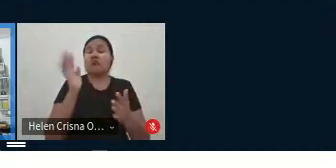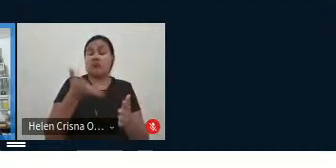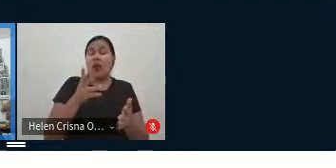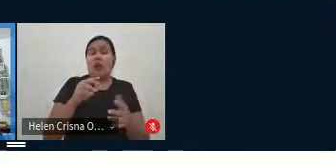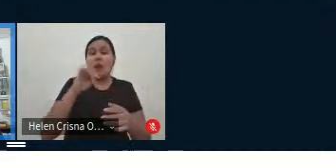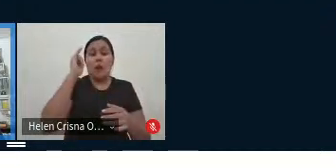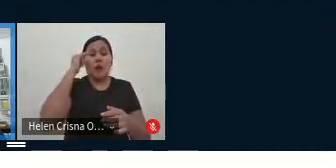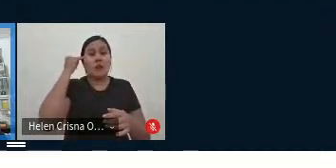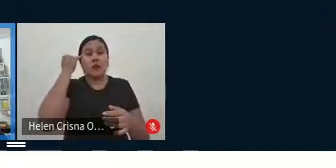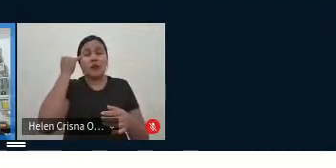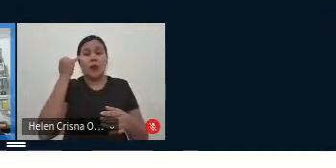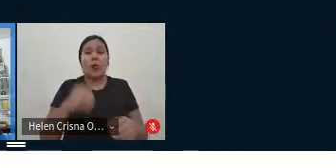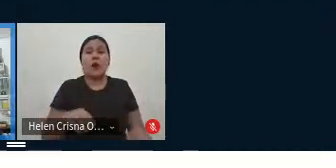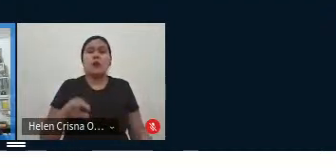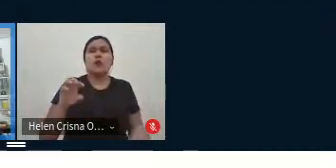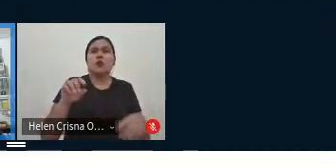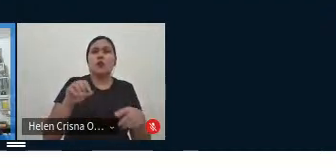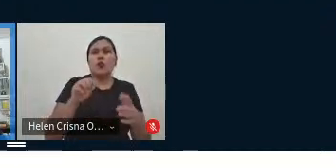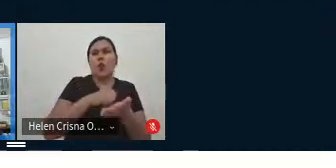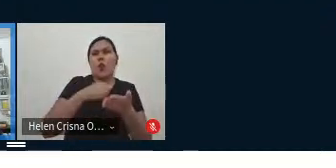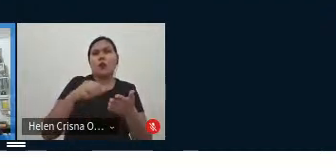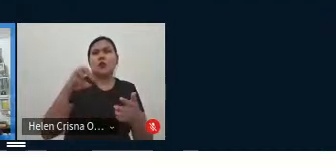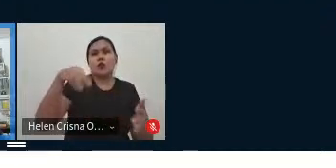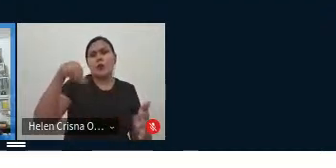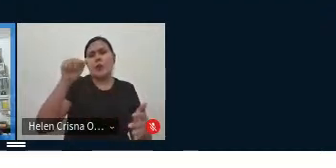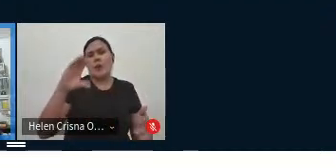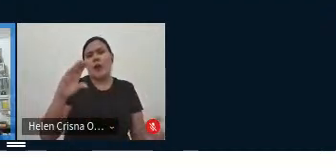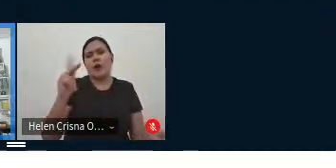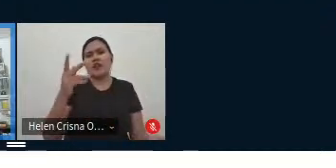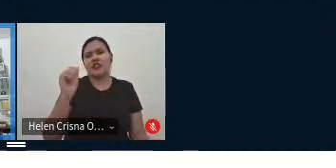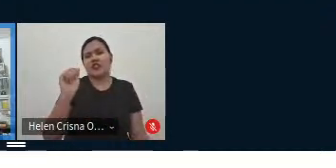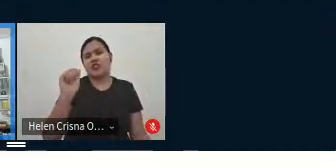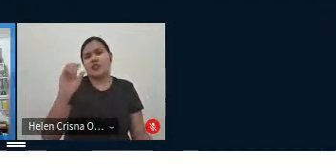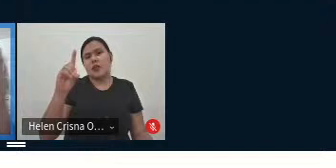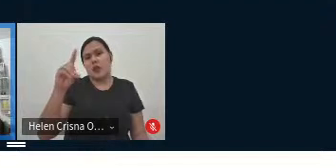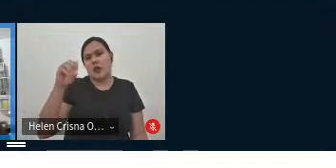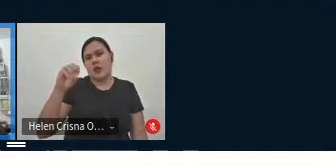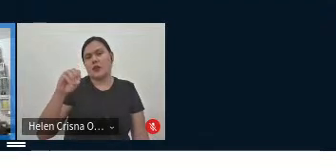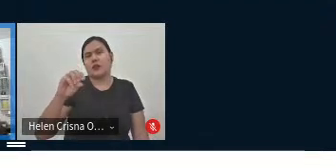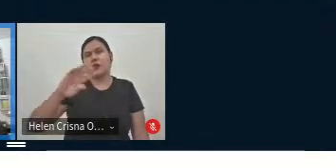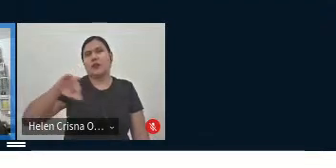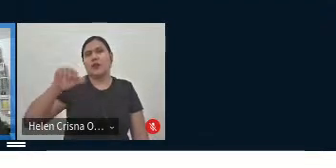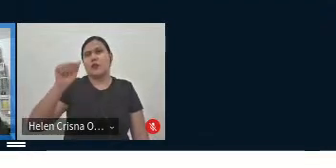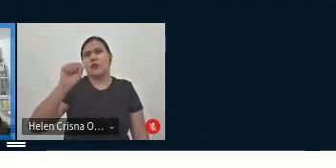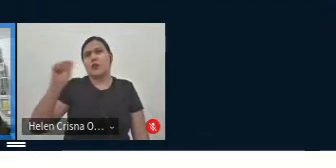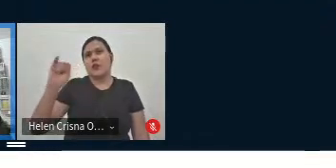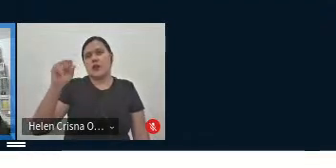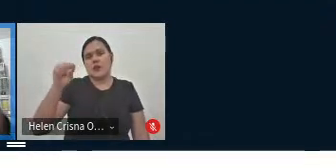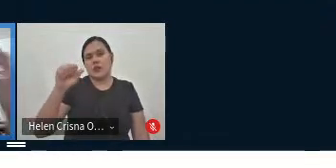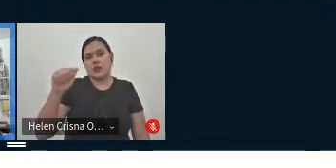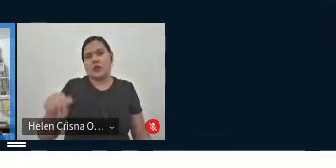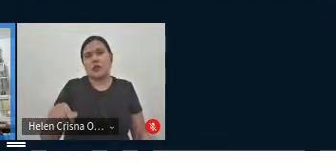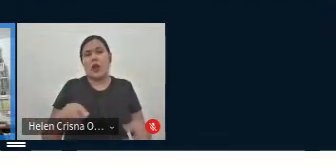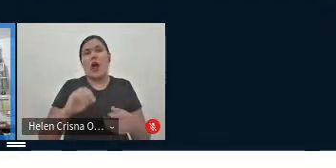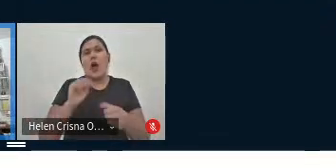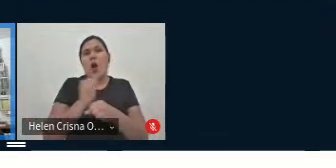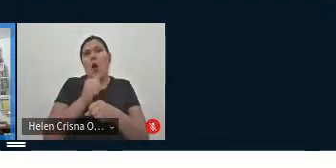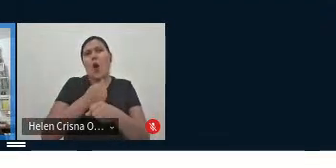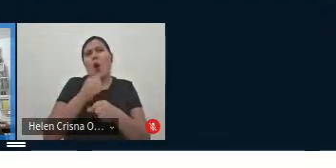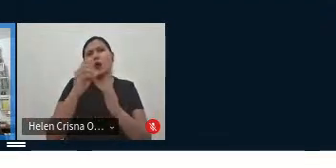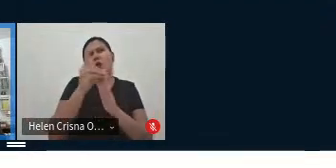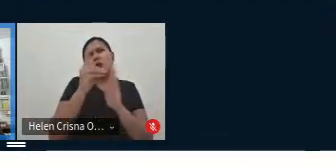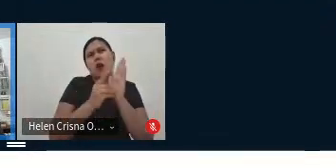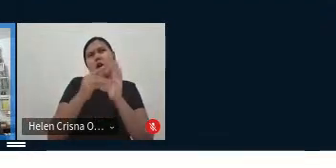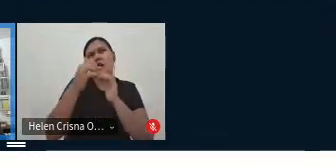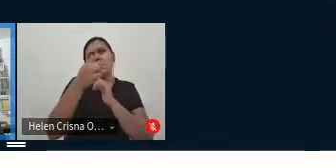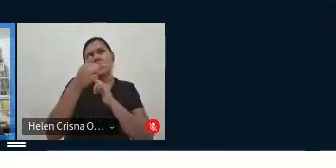Milton Ratum, de Milton Ratum, de Machado de Assis. Na década de 70, no Japão, nós tivemos a tradução de mais de